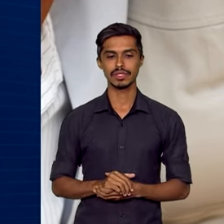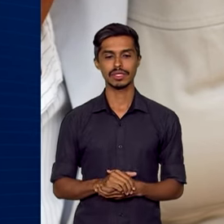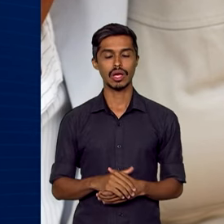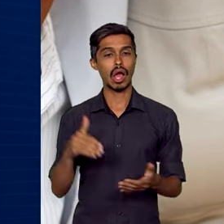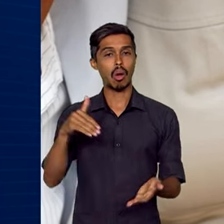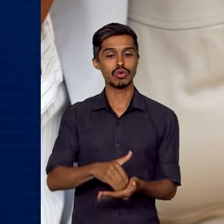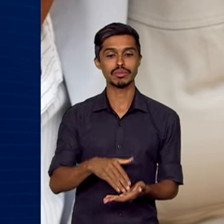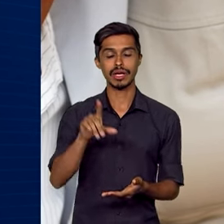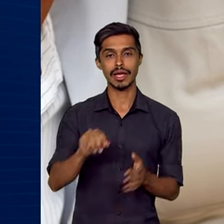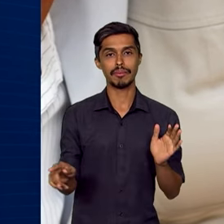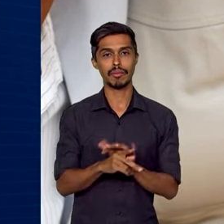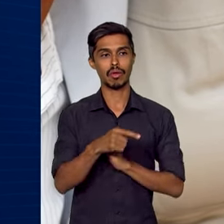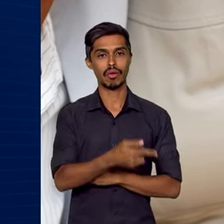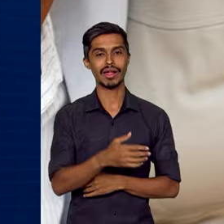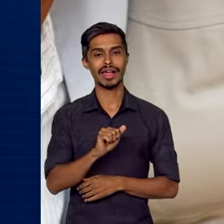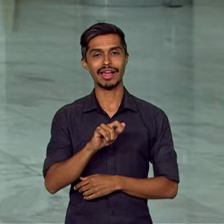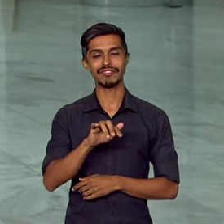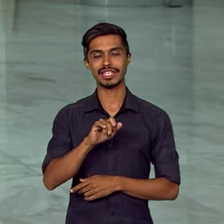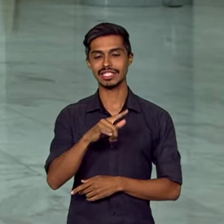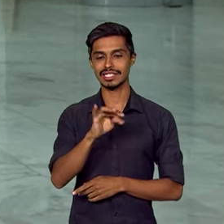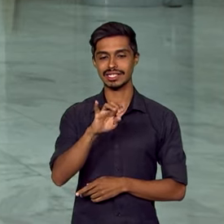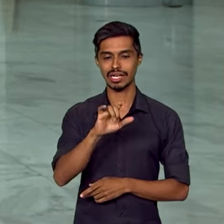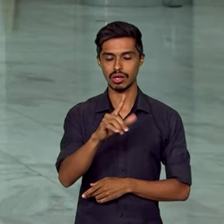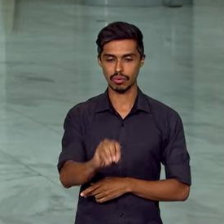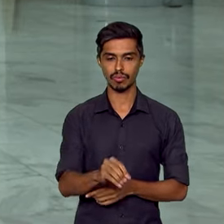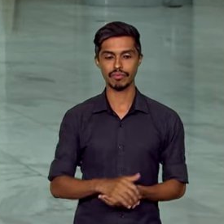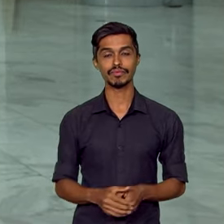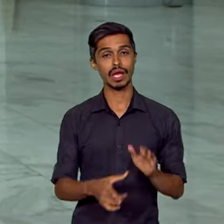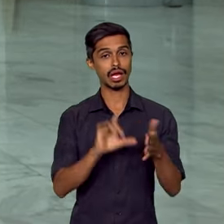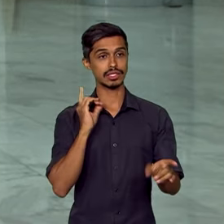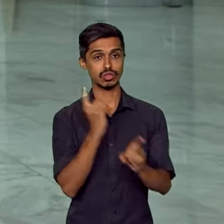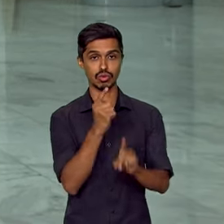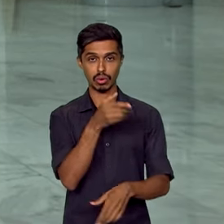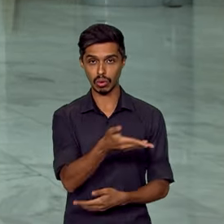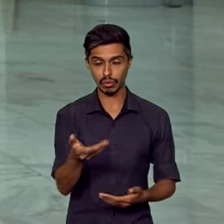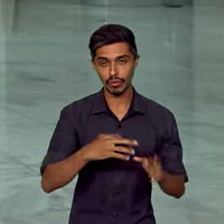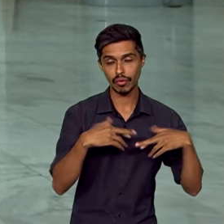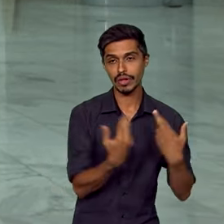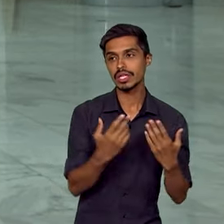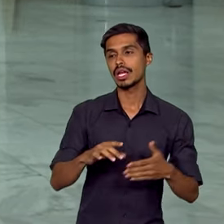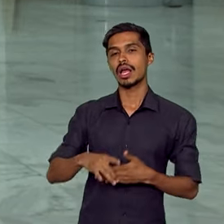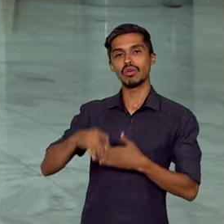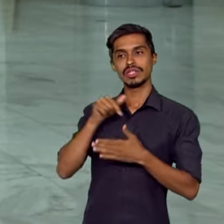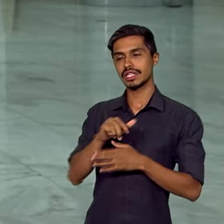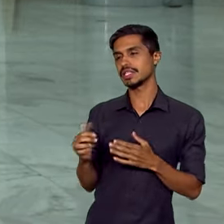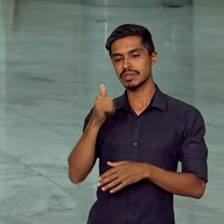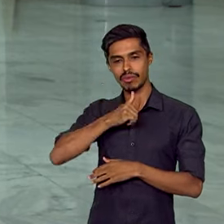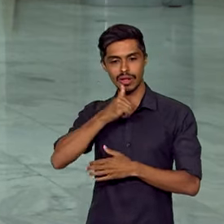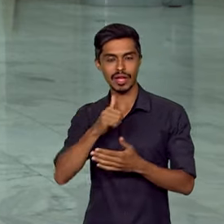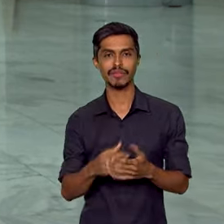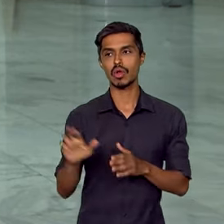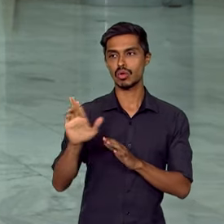posição é ocupada pelo Afeganistão. Antes do encontro, as lideranças femininas foram recebidas pelo